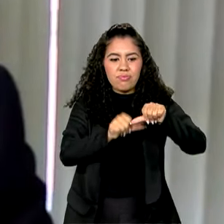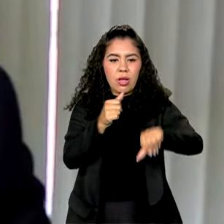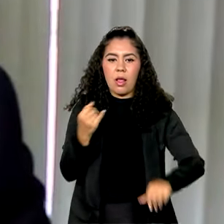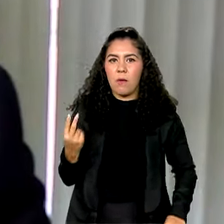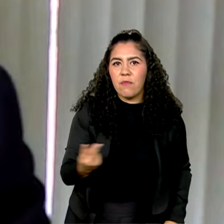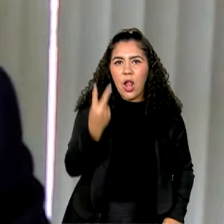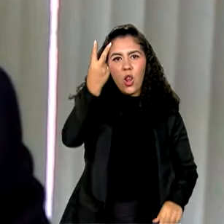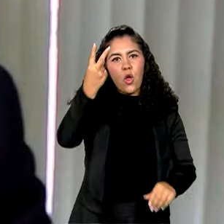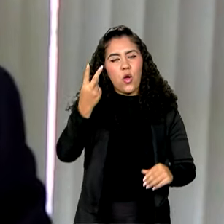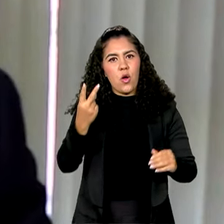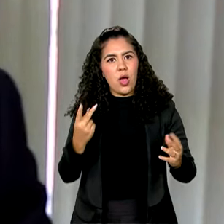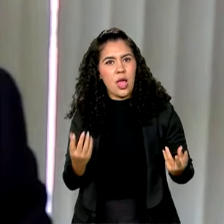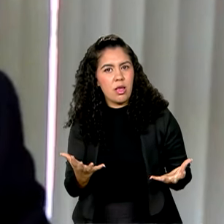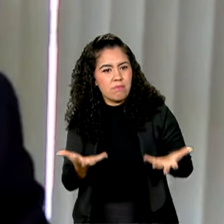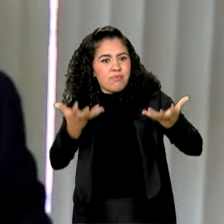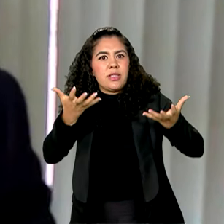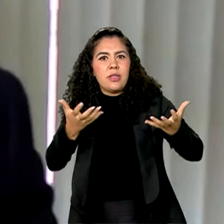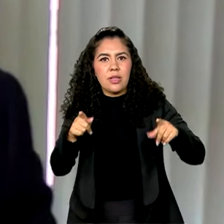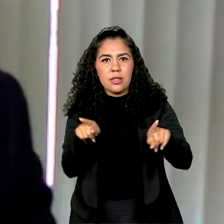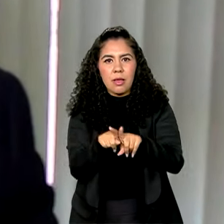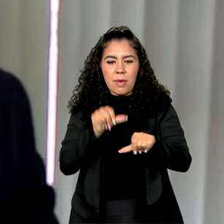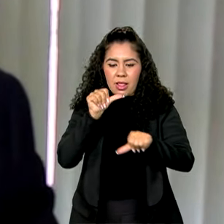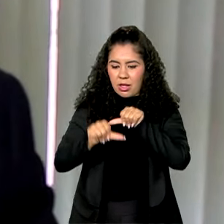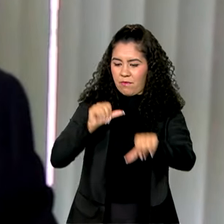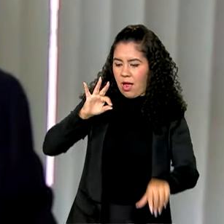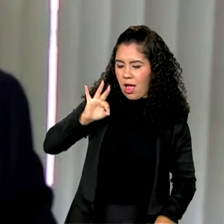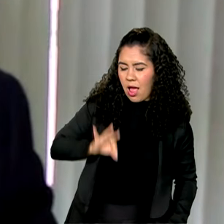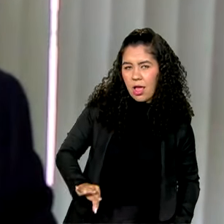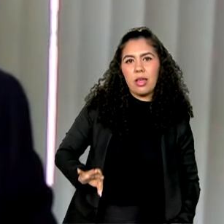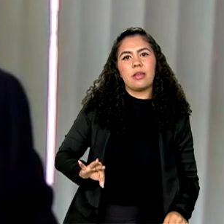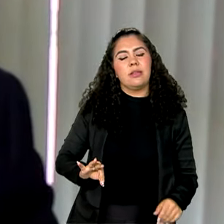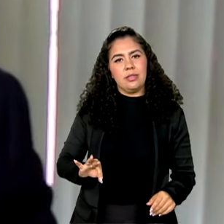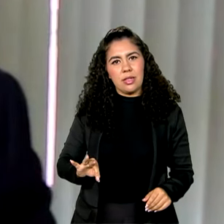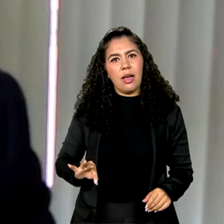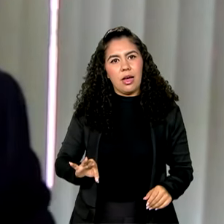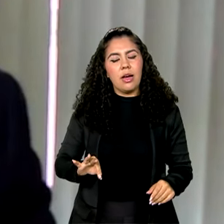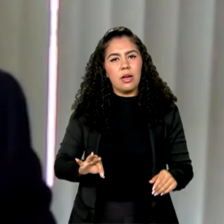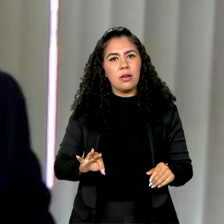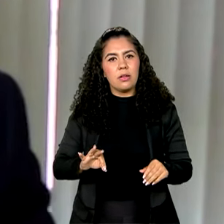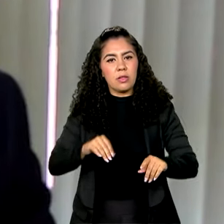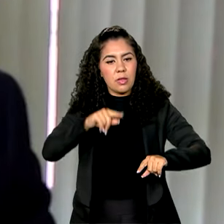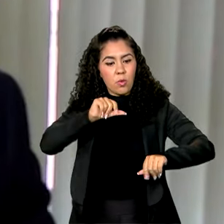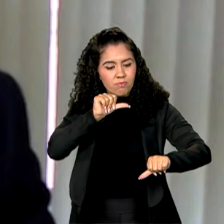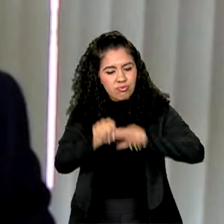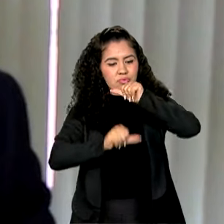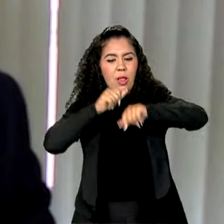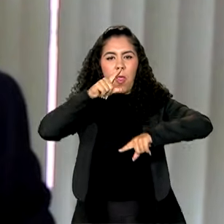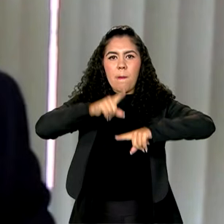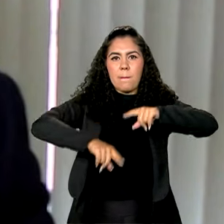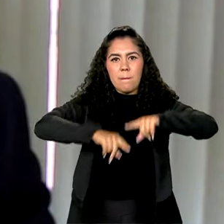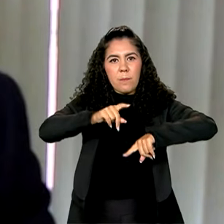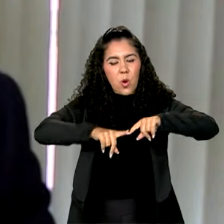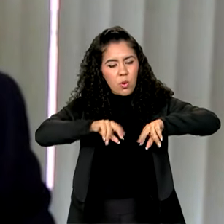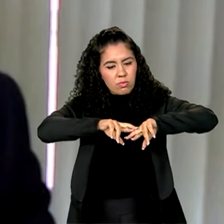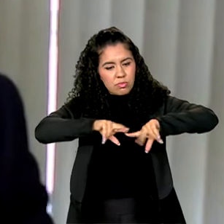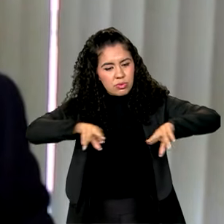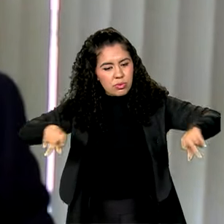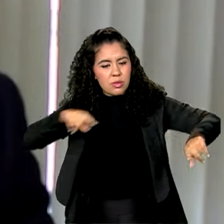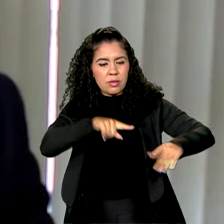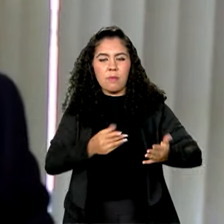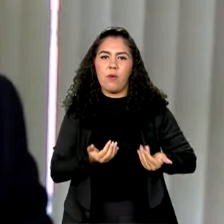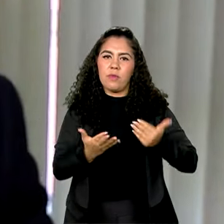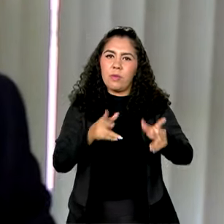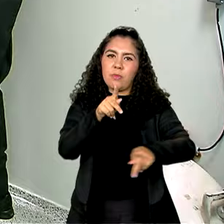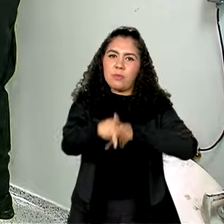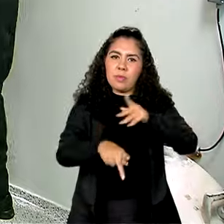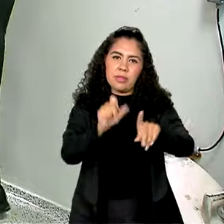riqueza, transformar isso em renda, transformar toda essa riqueza em produtos para a nossa população,